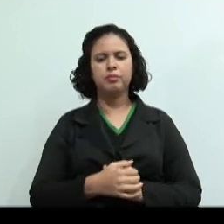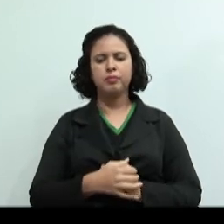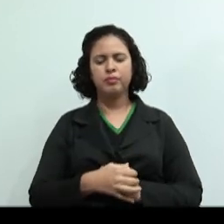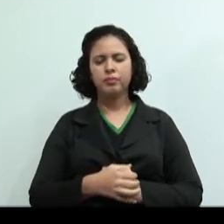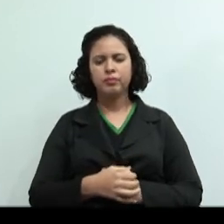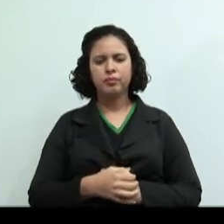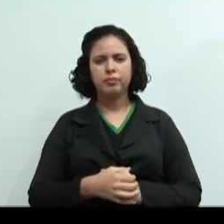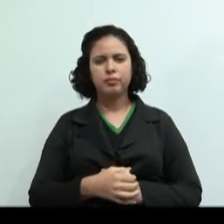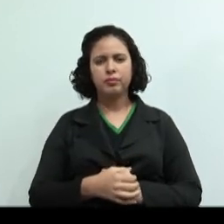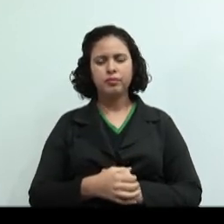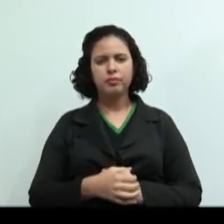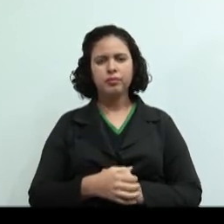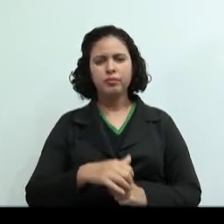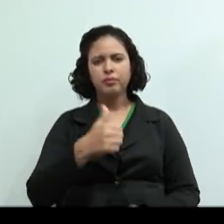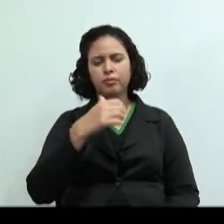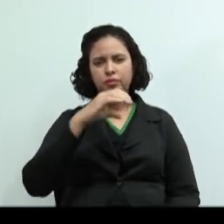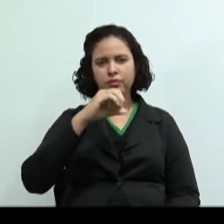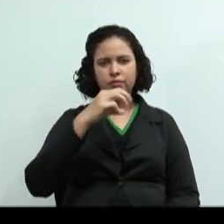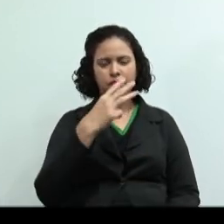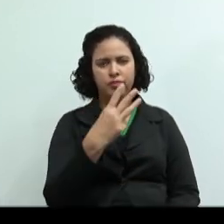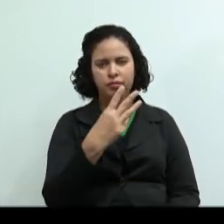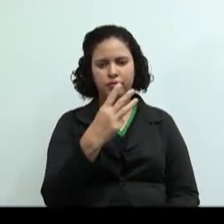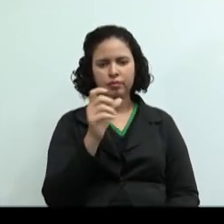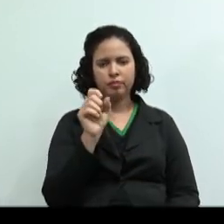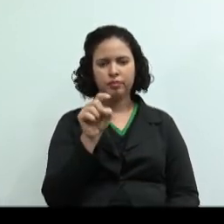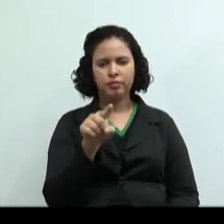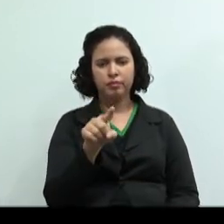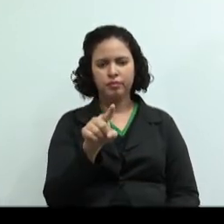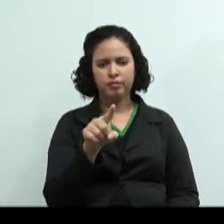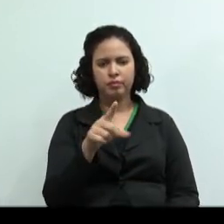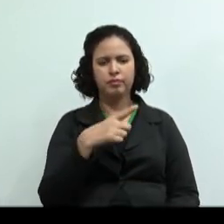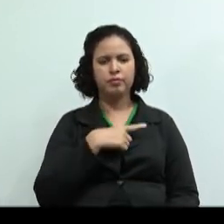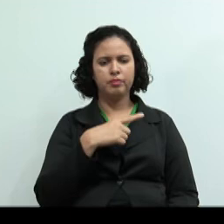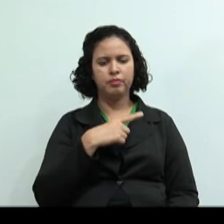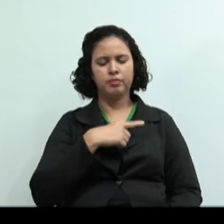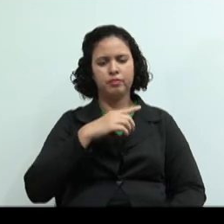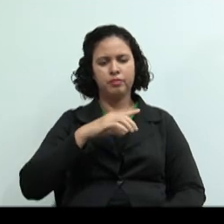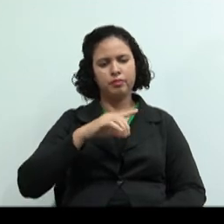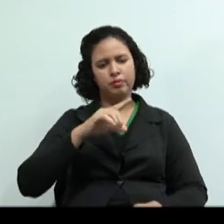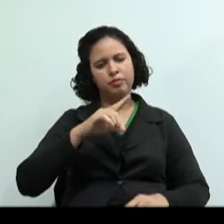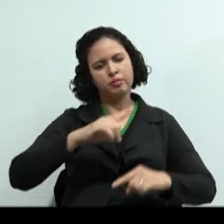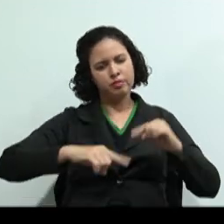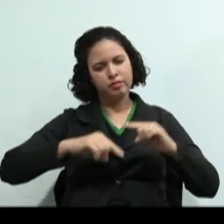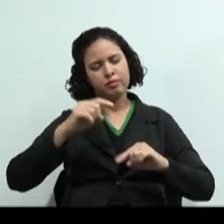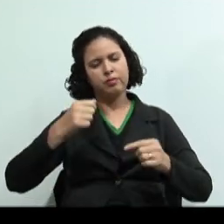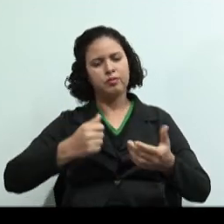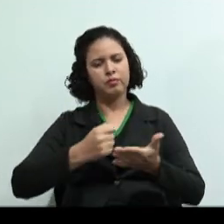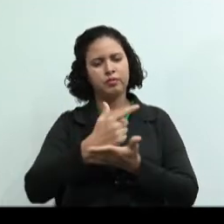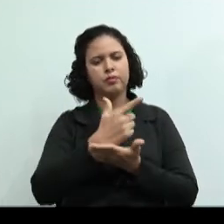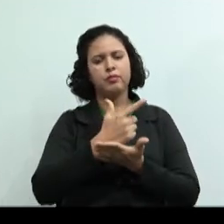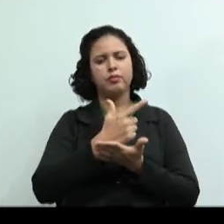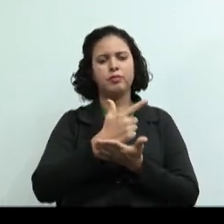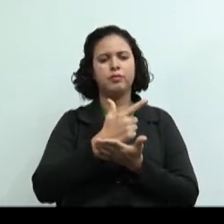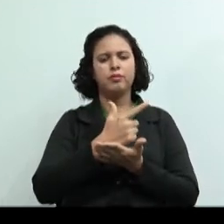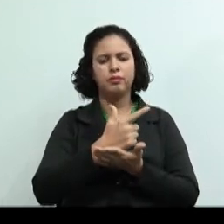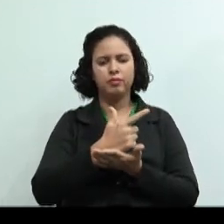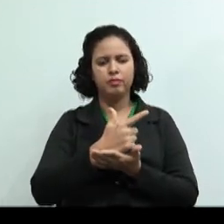Mas, então dá R 103 mil. Então, eu vou ter nos custos variáveis matéria-prima adquirida, mão de obra direta,